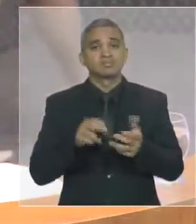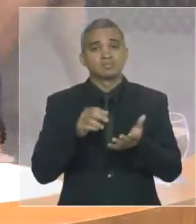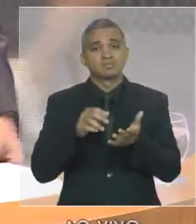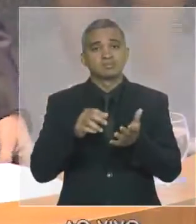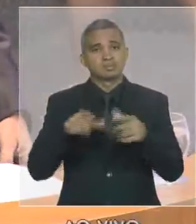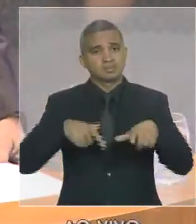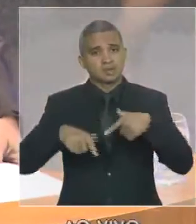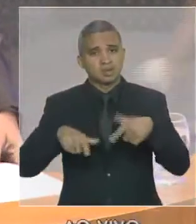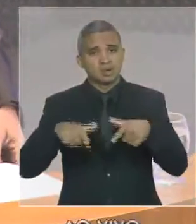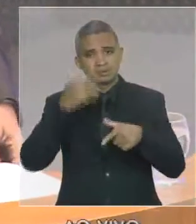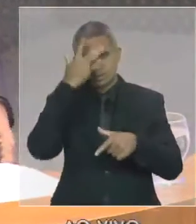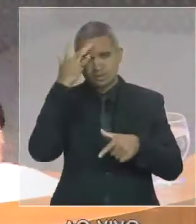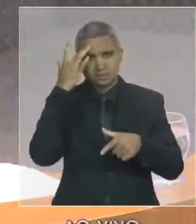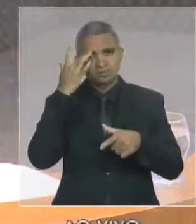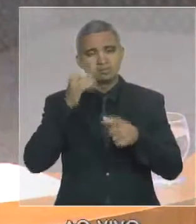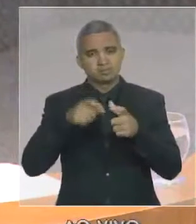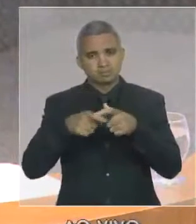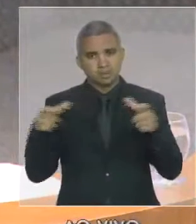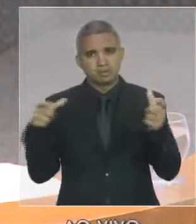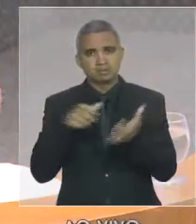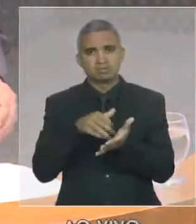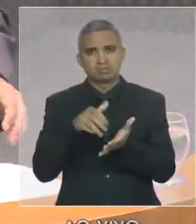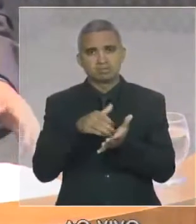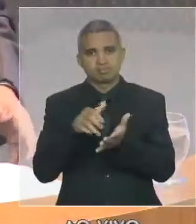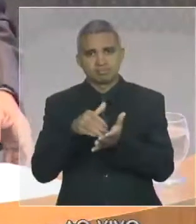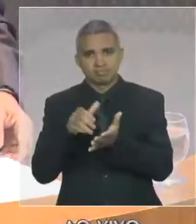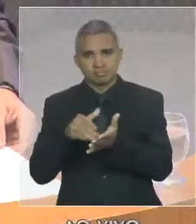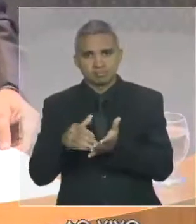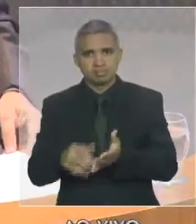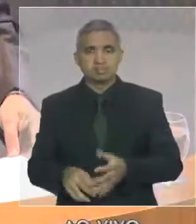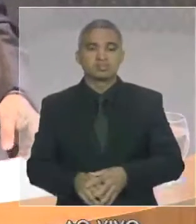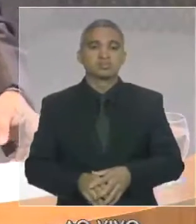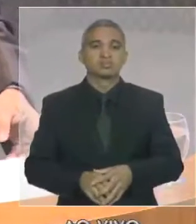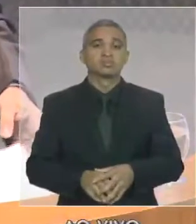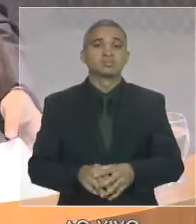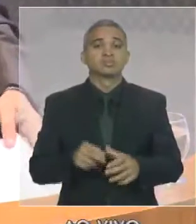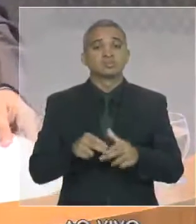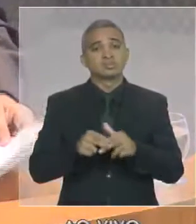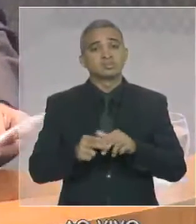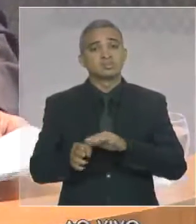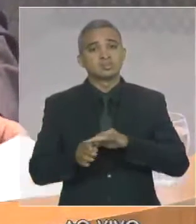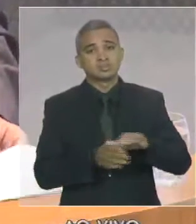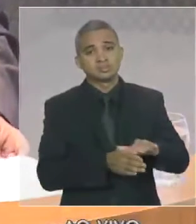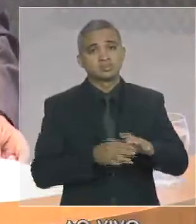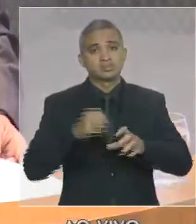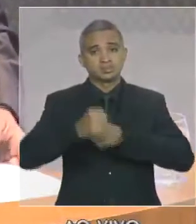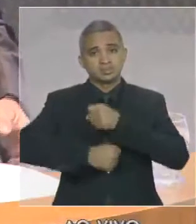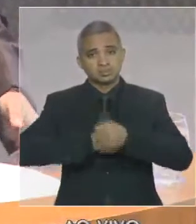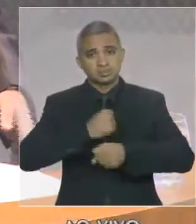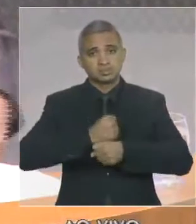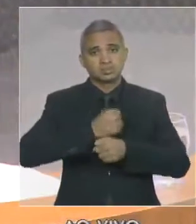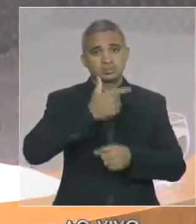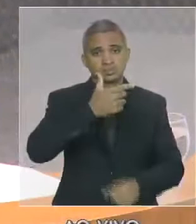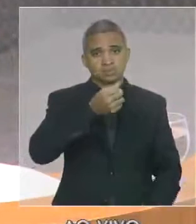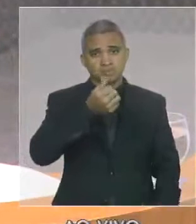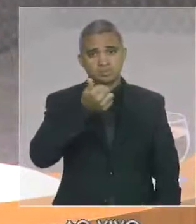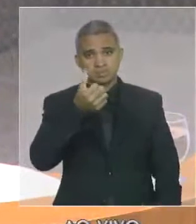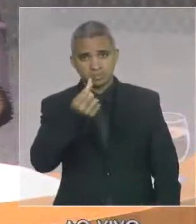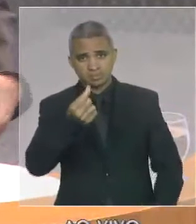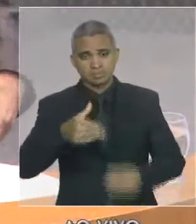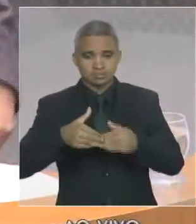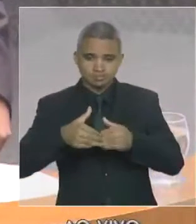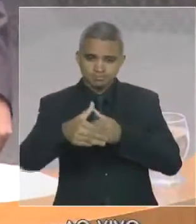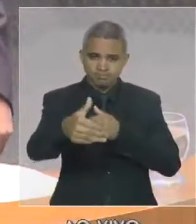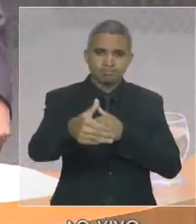2015. O cenário para 2016, como todos sabem, continua bastante desafiador. Na conjuntura